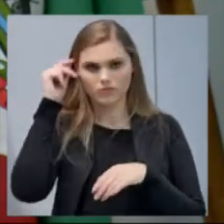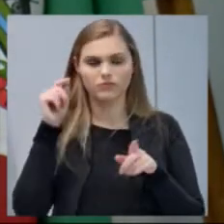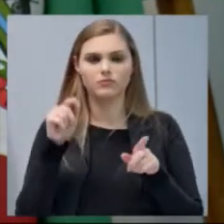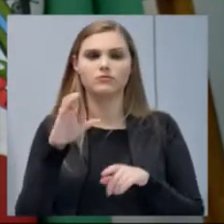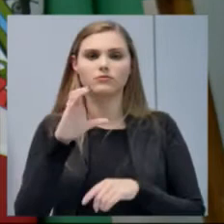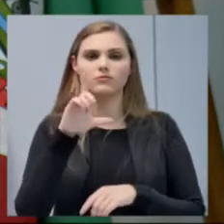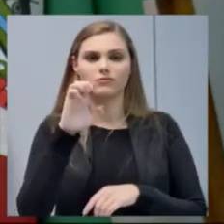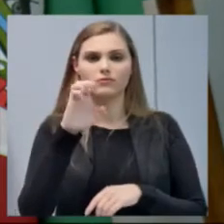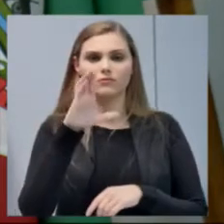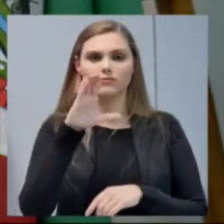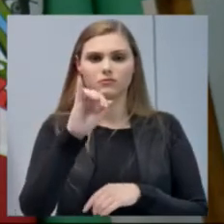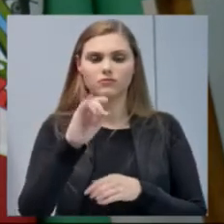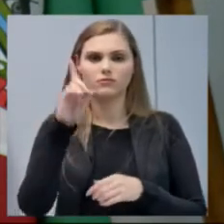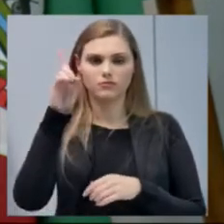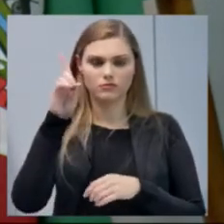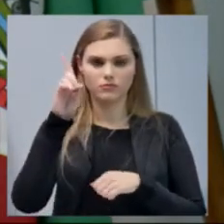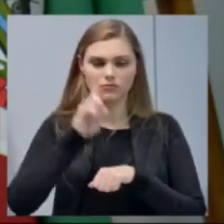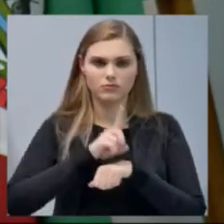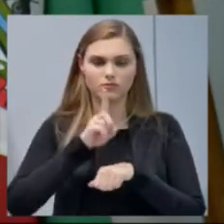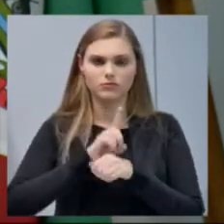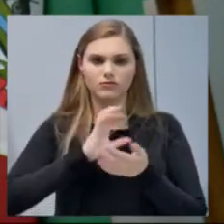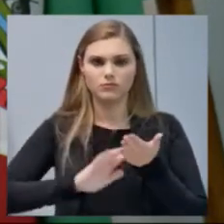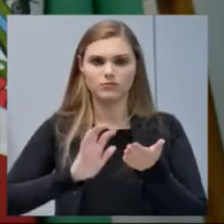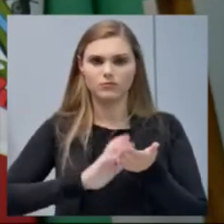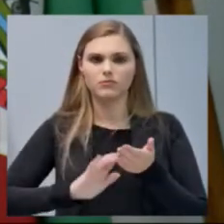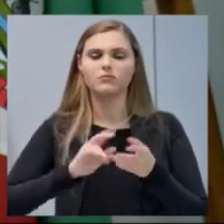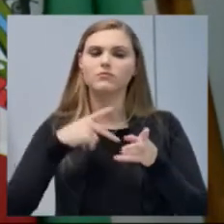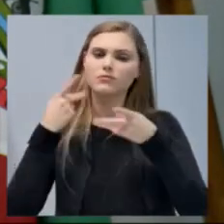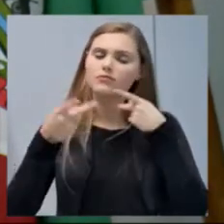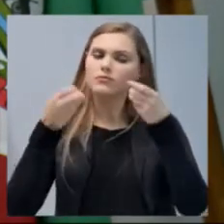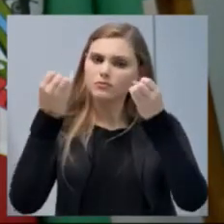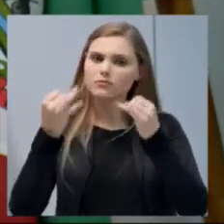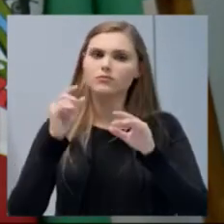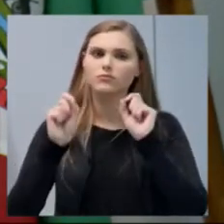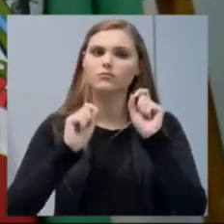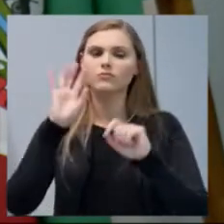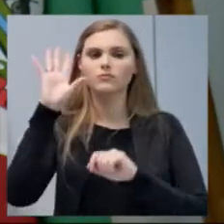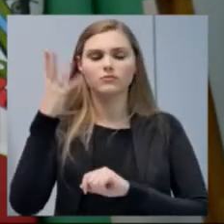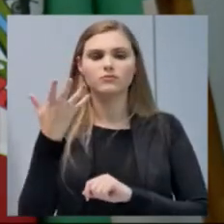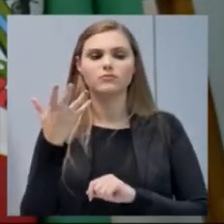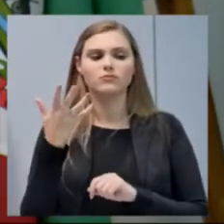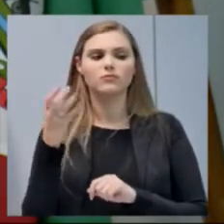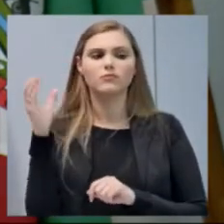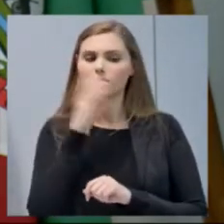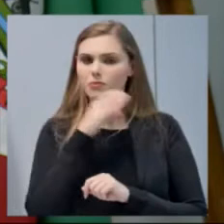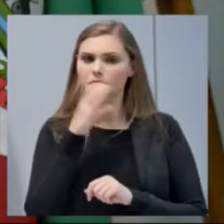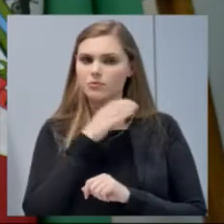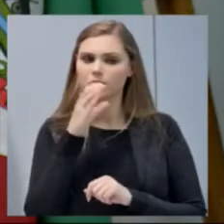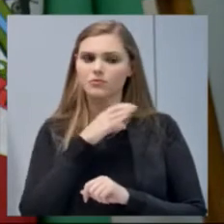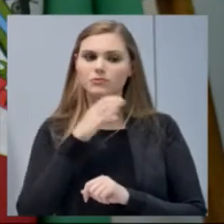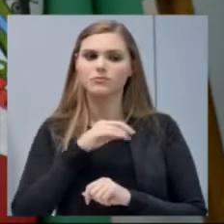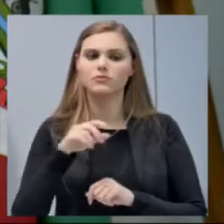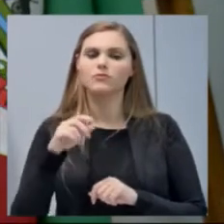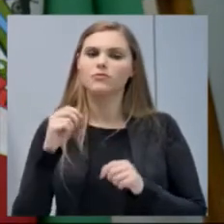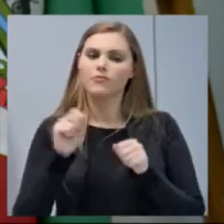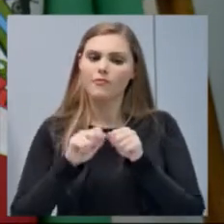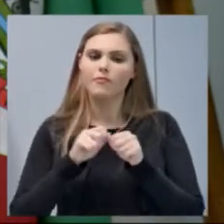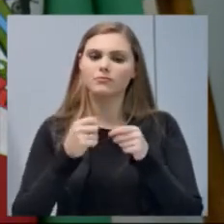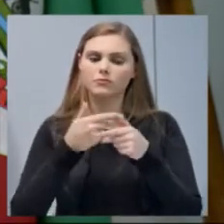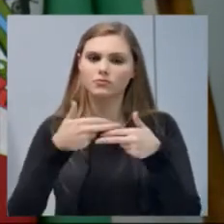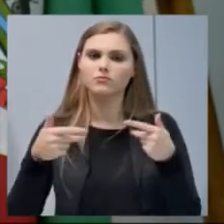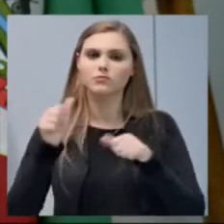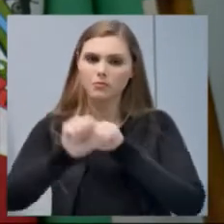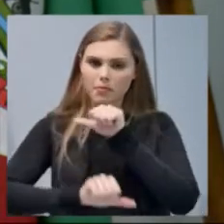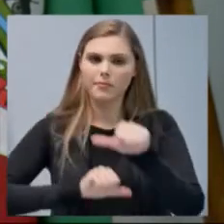diretora da secretaria, onde relatei o que estaria acontecendo e, urgentemente, eles terão que tomar uma providência, inclusive,